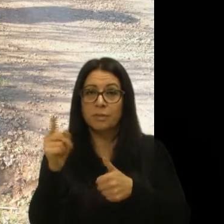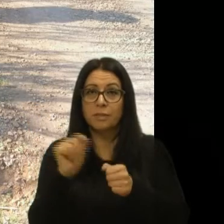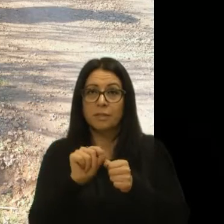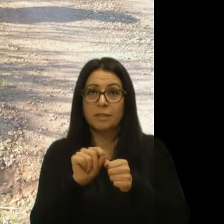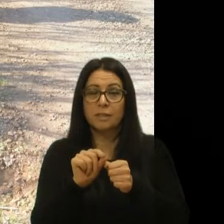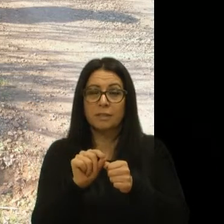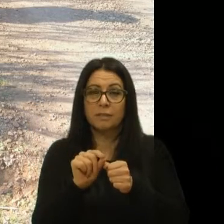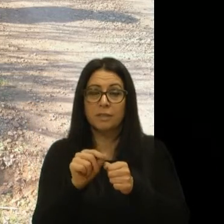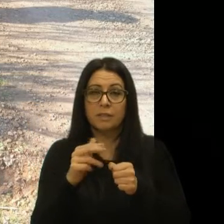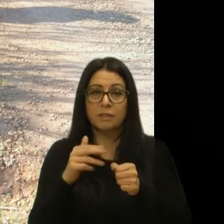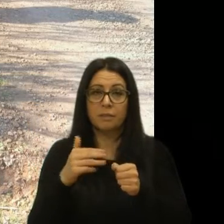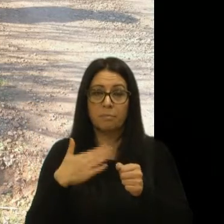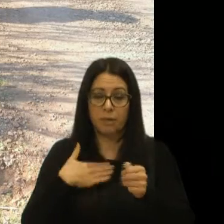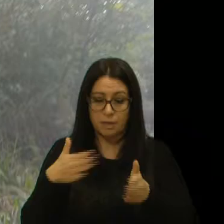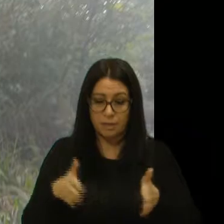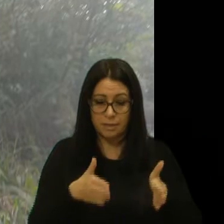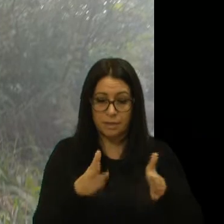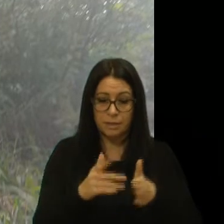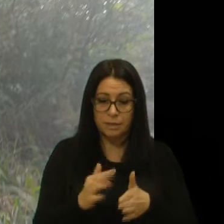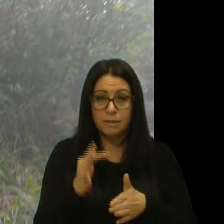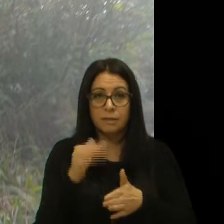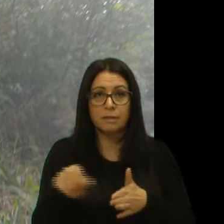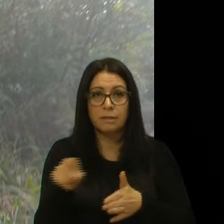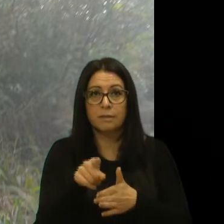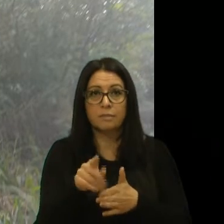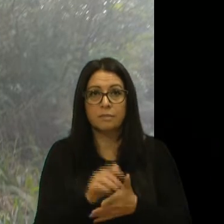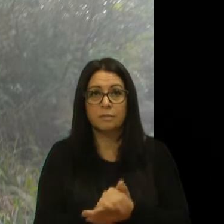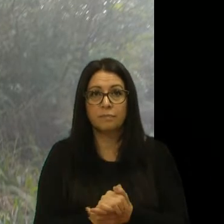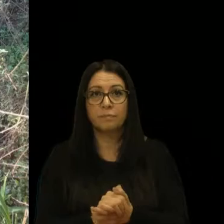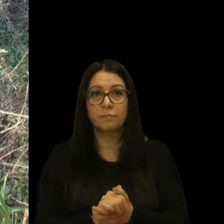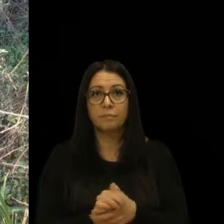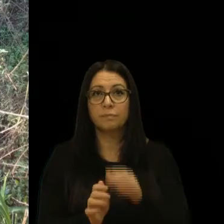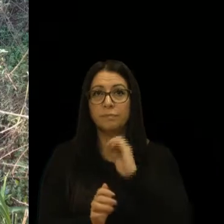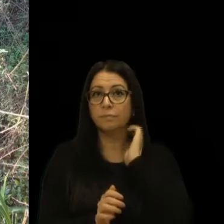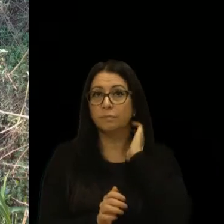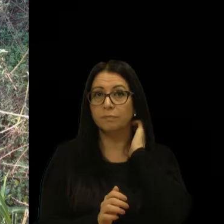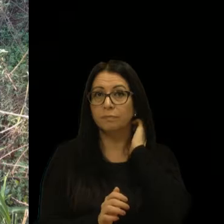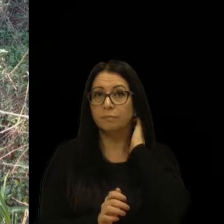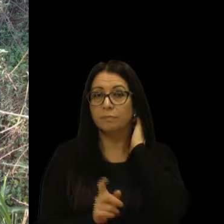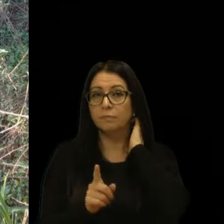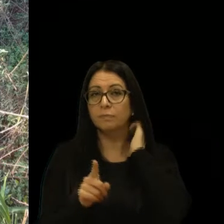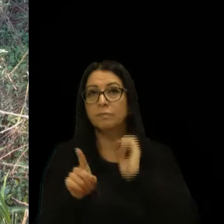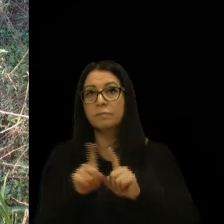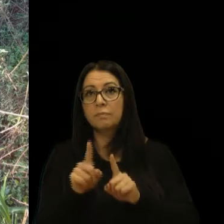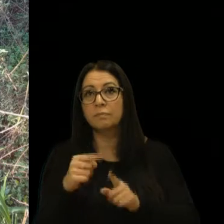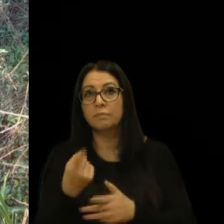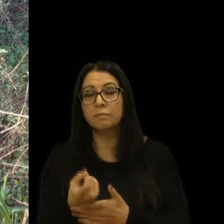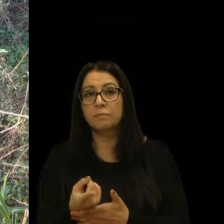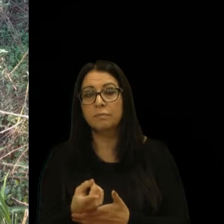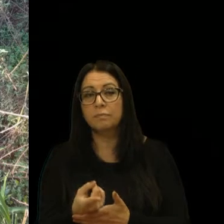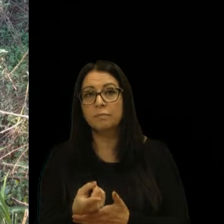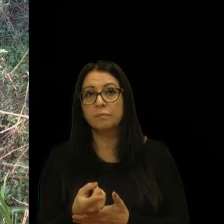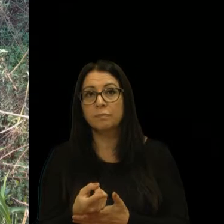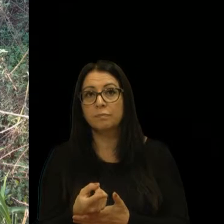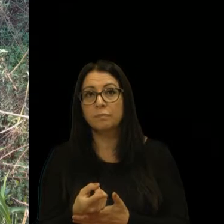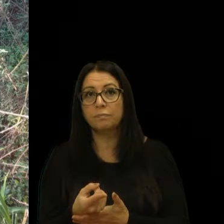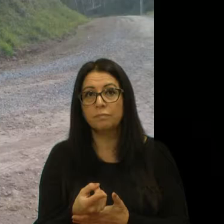caminho, nessa mesma estrada, mais adiante, pode passar aí, que também, é outro, é outra,